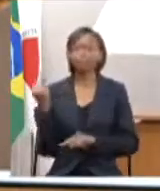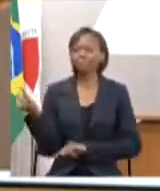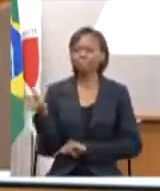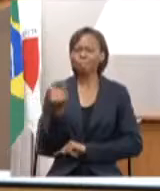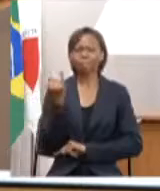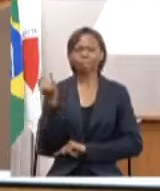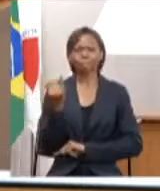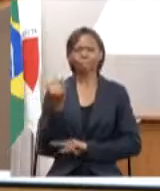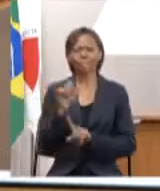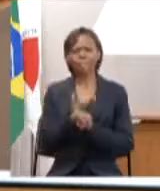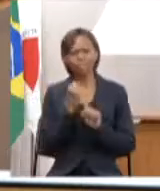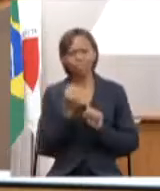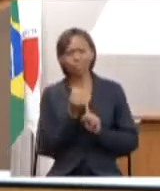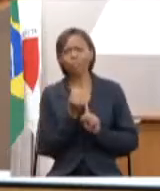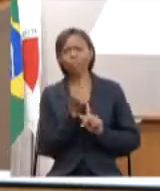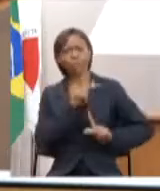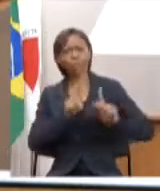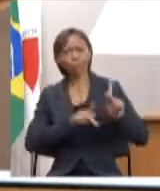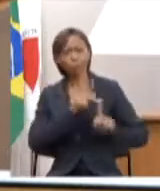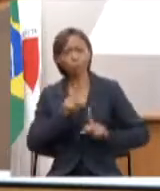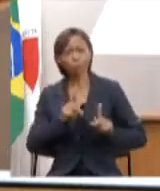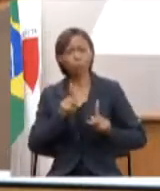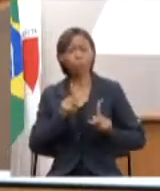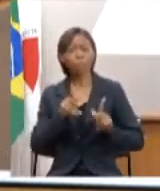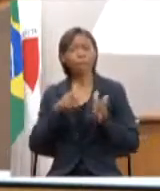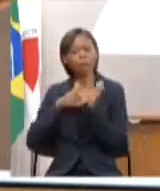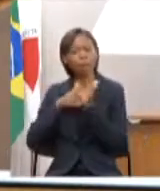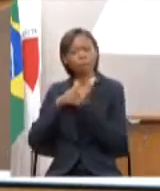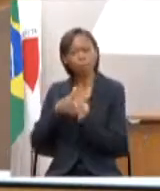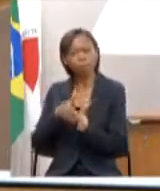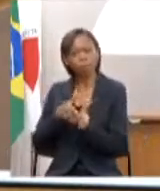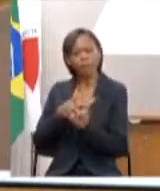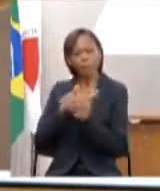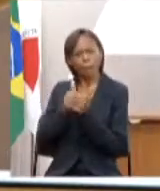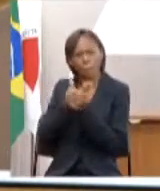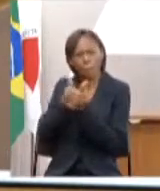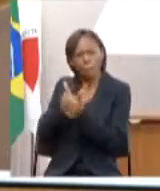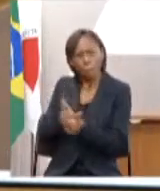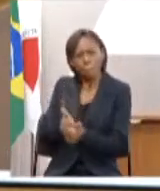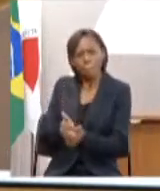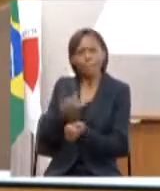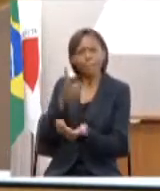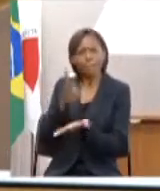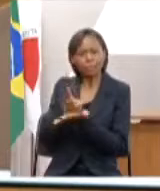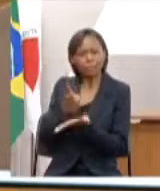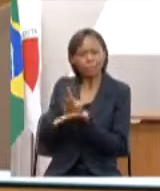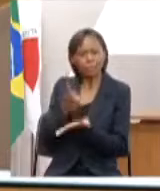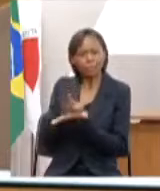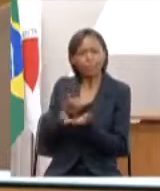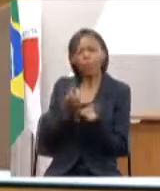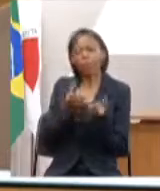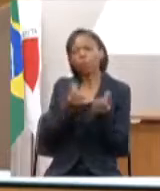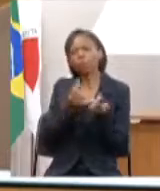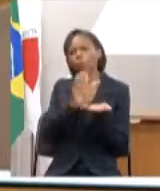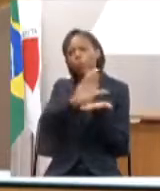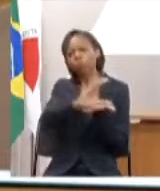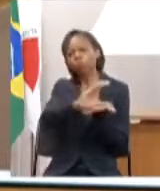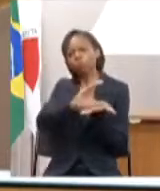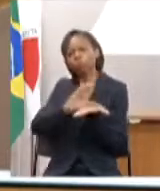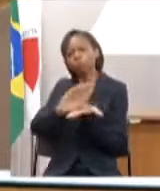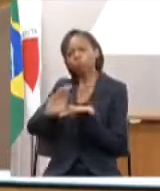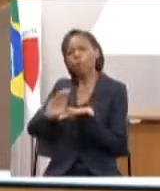cidadãos, a sociedade acompanhe também de forma ativa a aplicação dos recursos públicos,